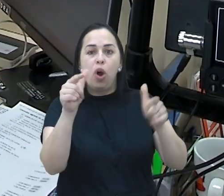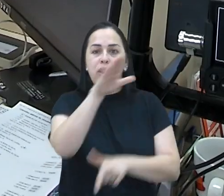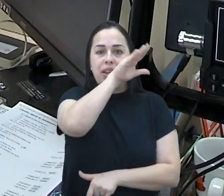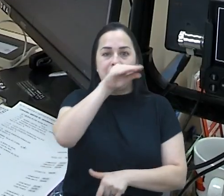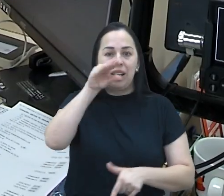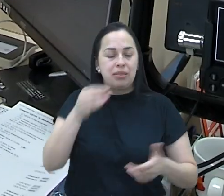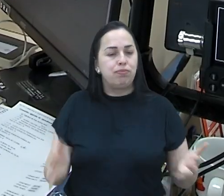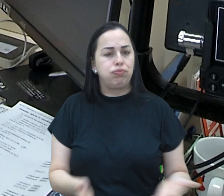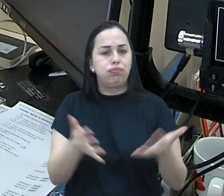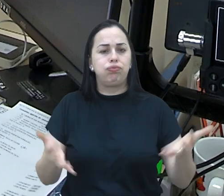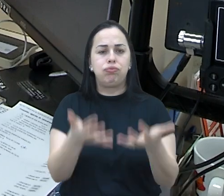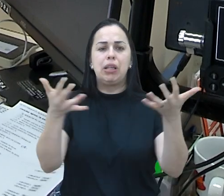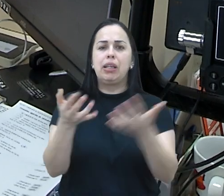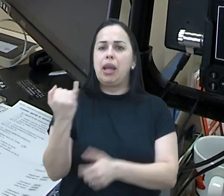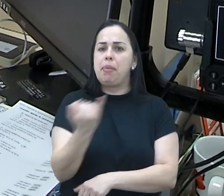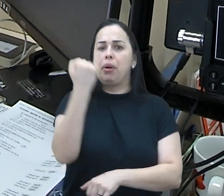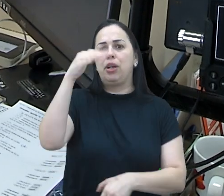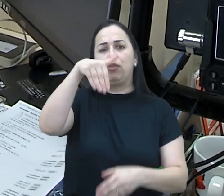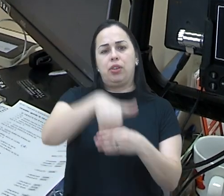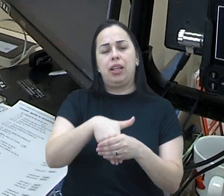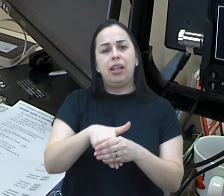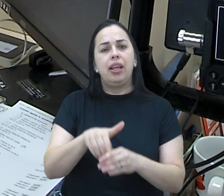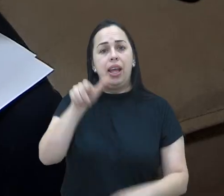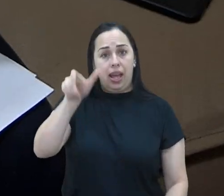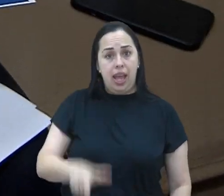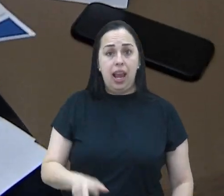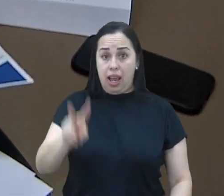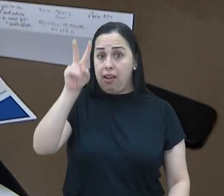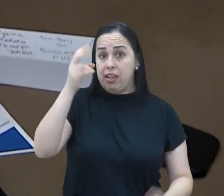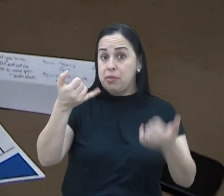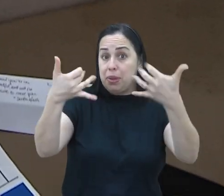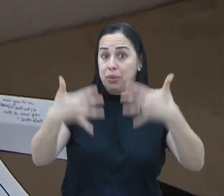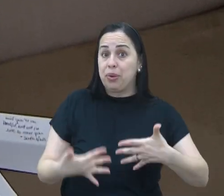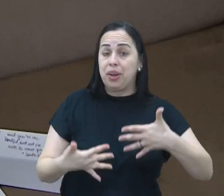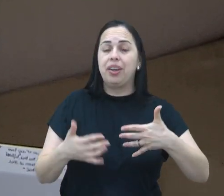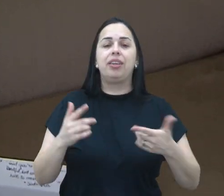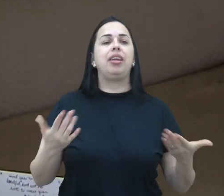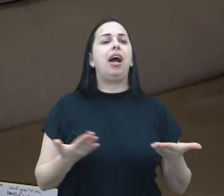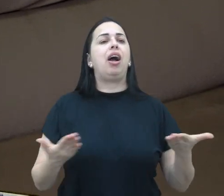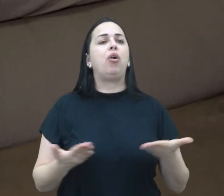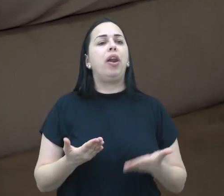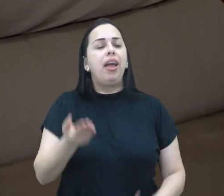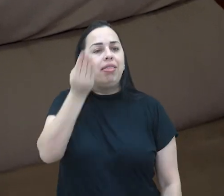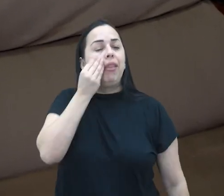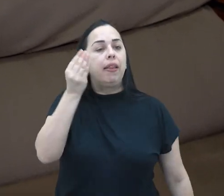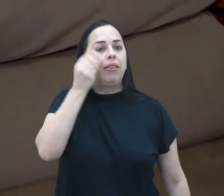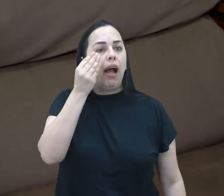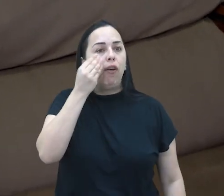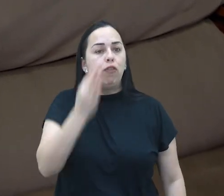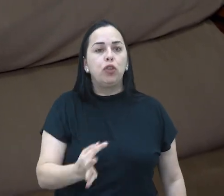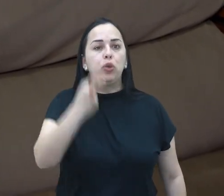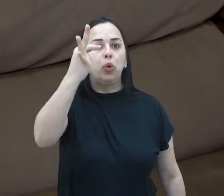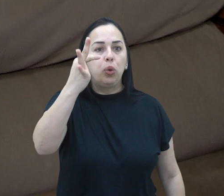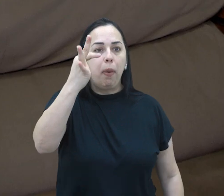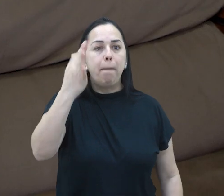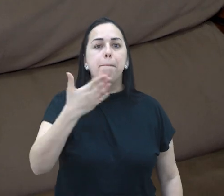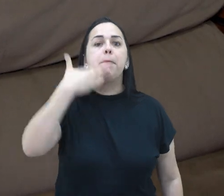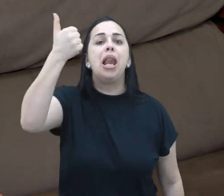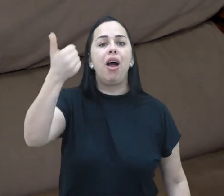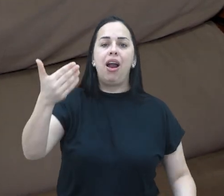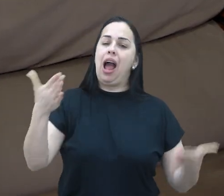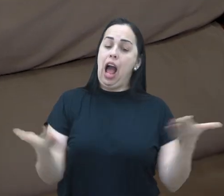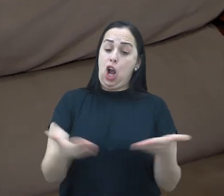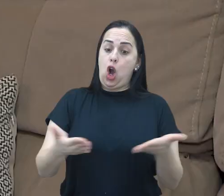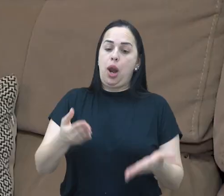outros adolescentes sobre a importância do voto. Como ela mesma lembrou, a hora de buscar melhorias na cidade e no país